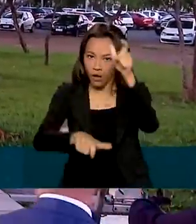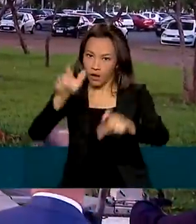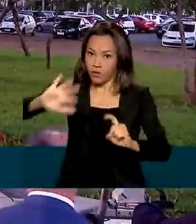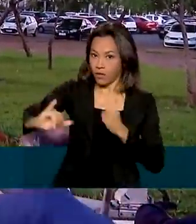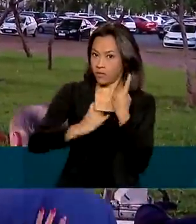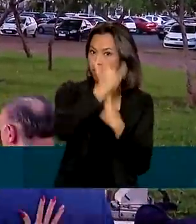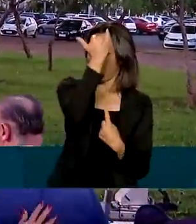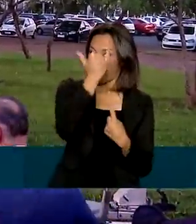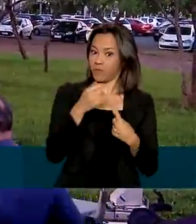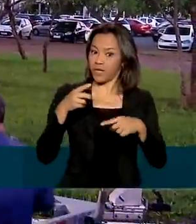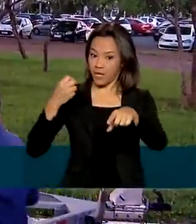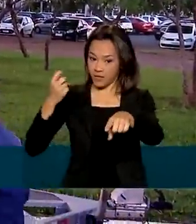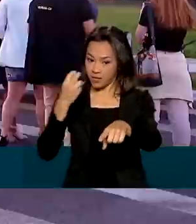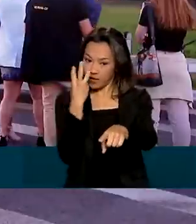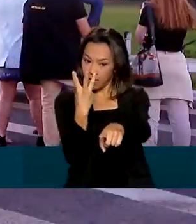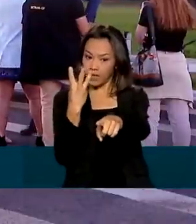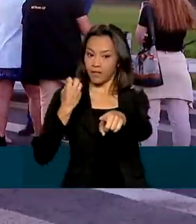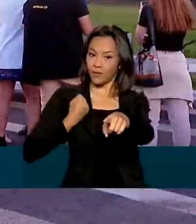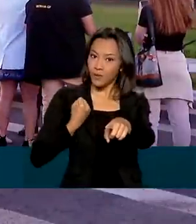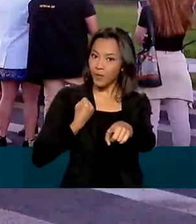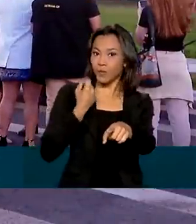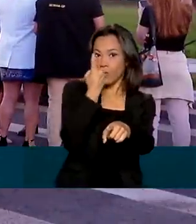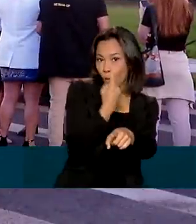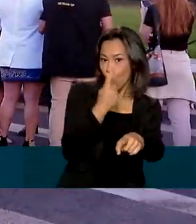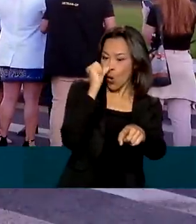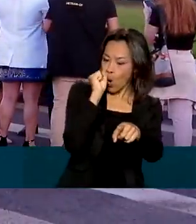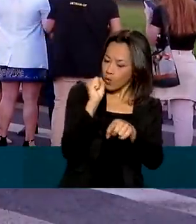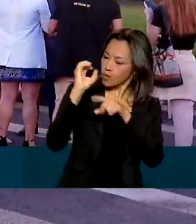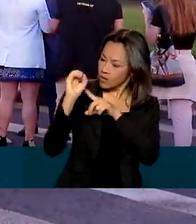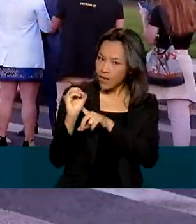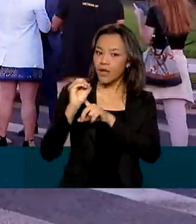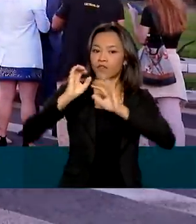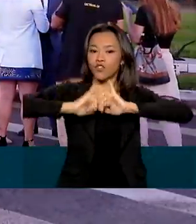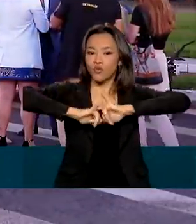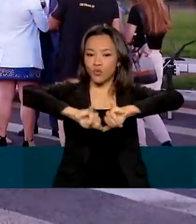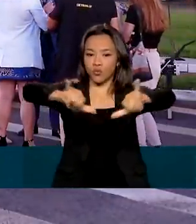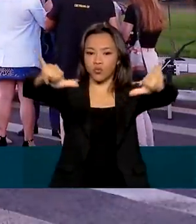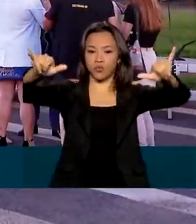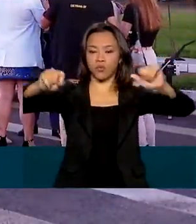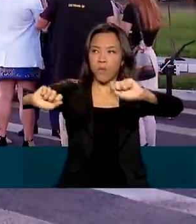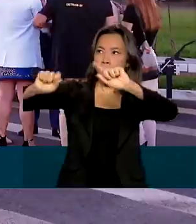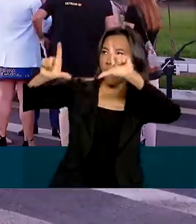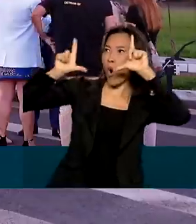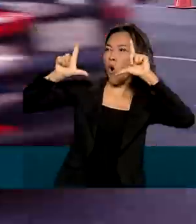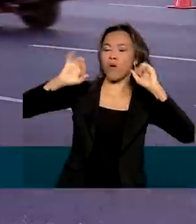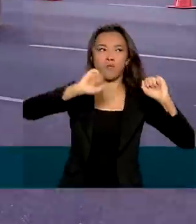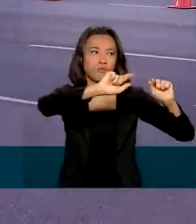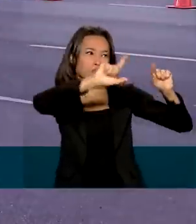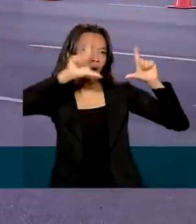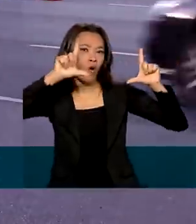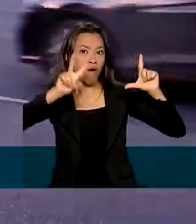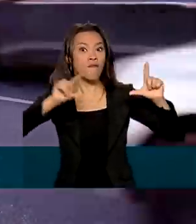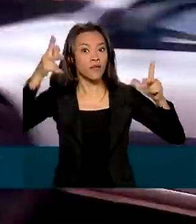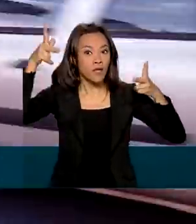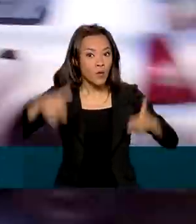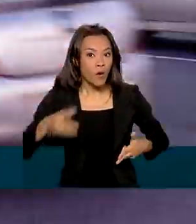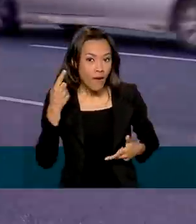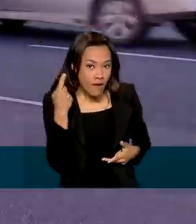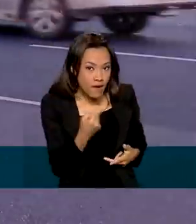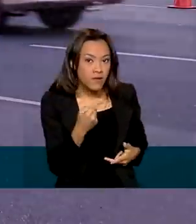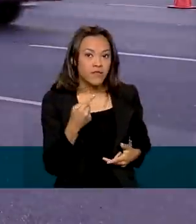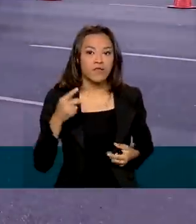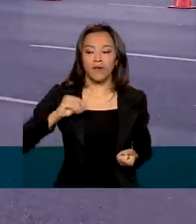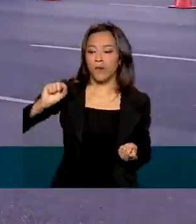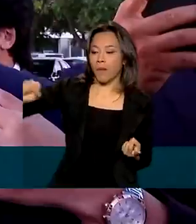algarismos ganharam destaque também nas ruas e rodovias. Painéis como esses vão estar espalhados